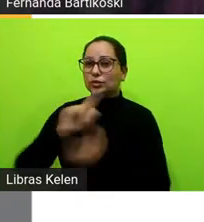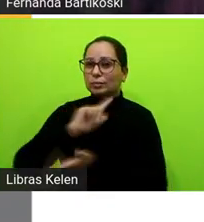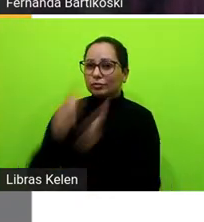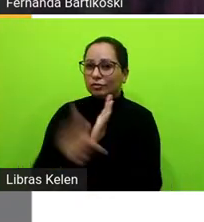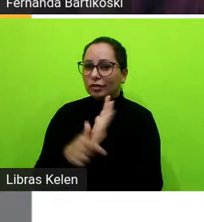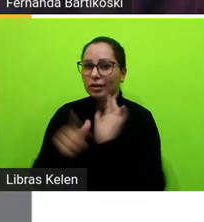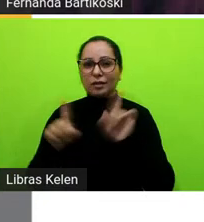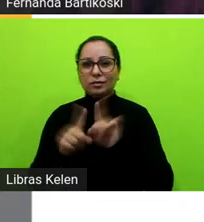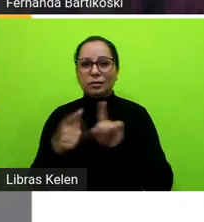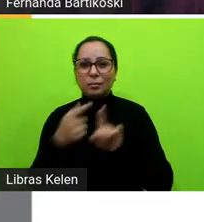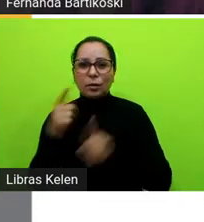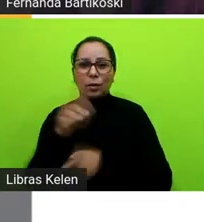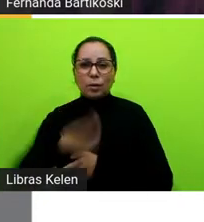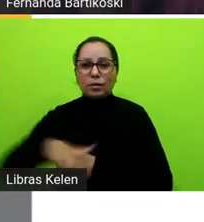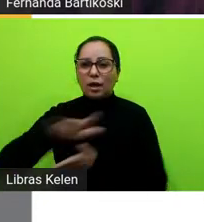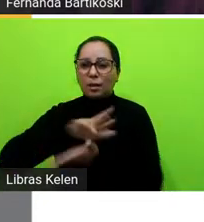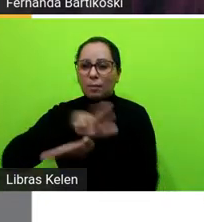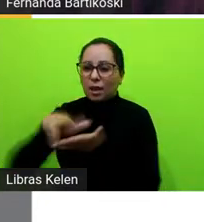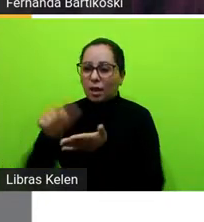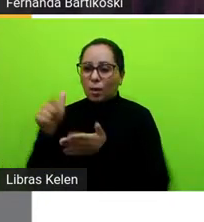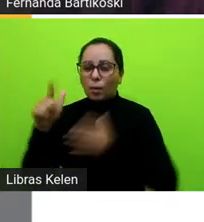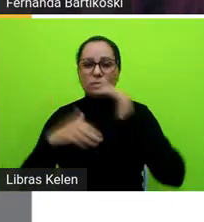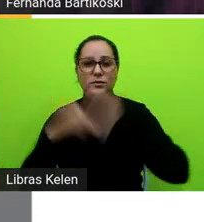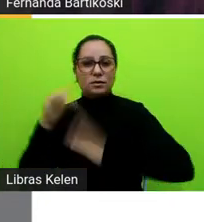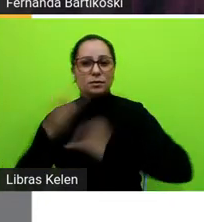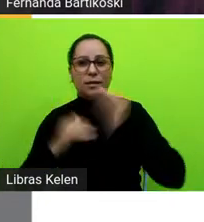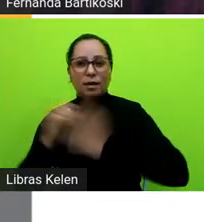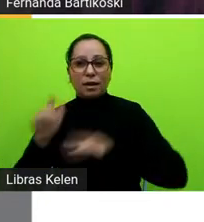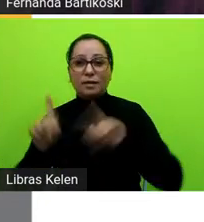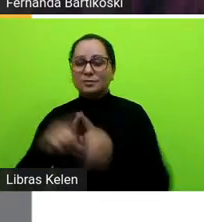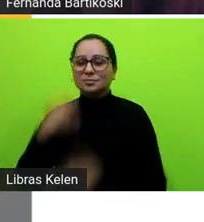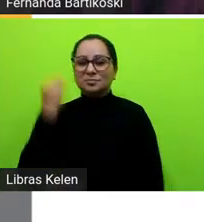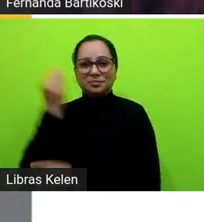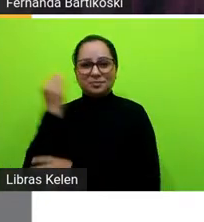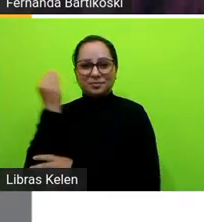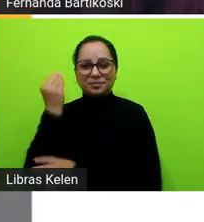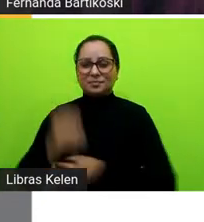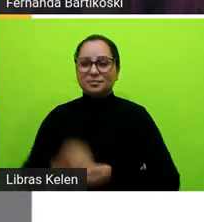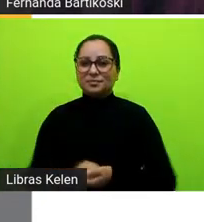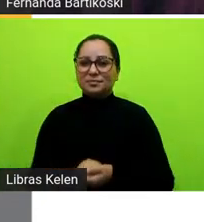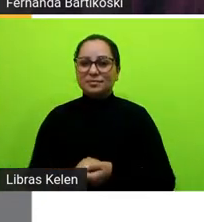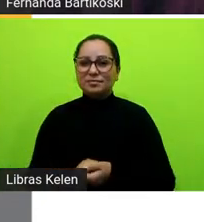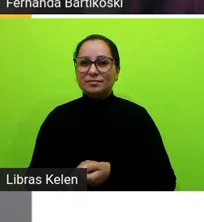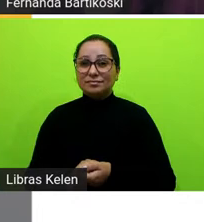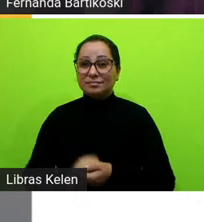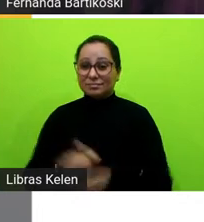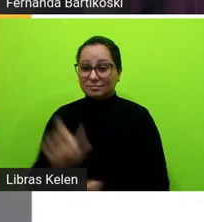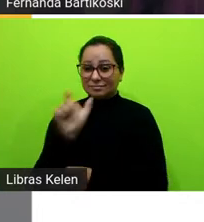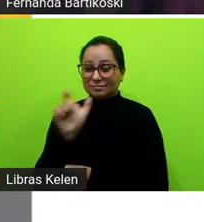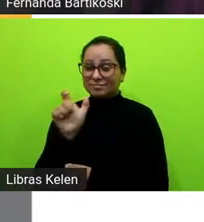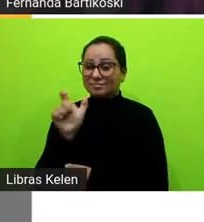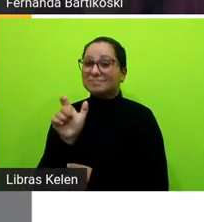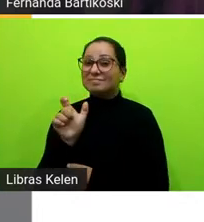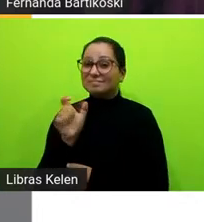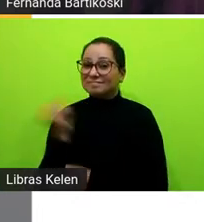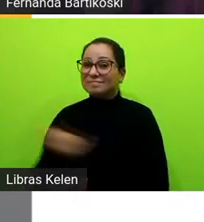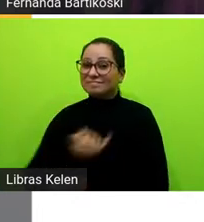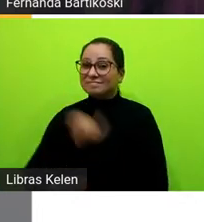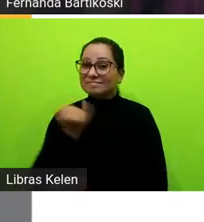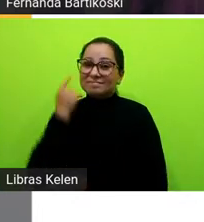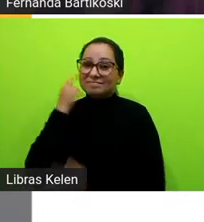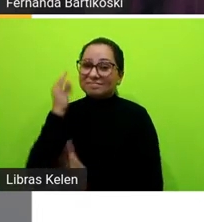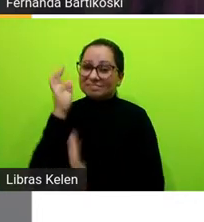campos outras práticas outras experiências e essa é uma palavra importante aqui quando a gente pensa no texto